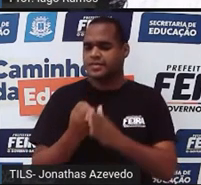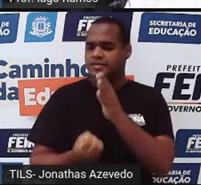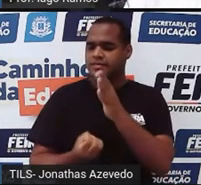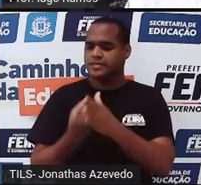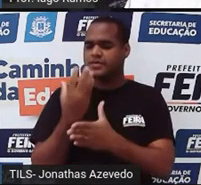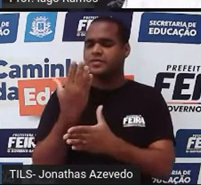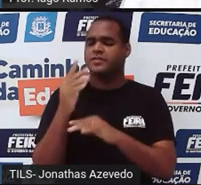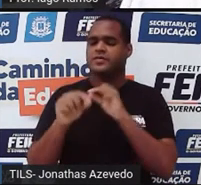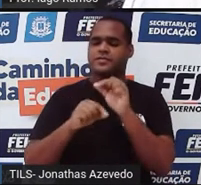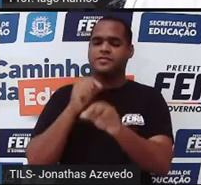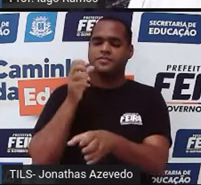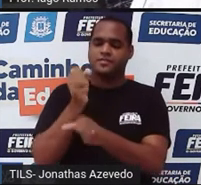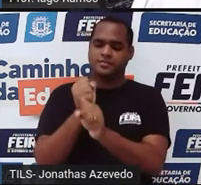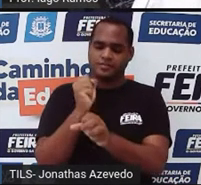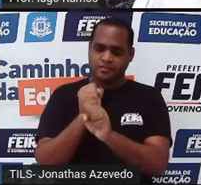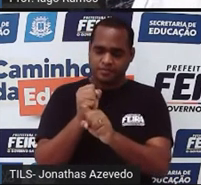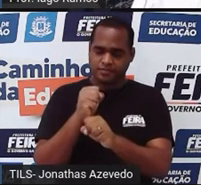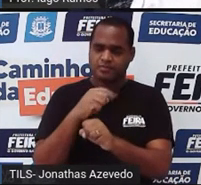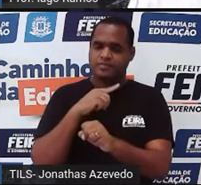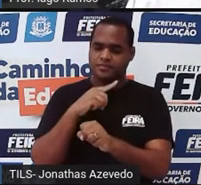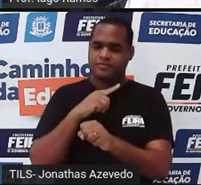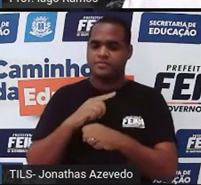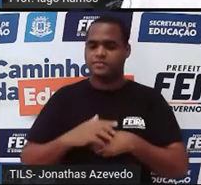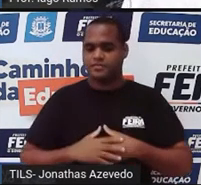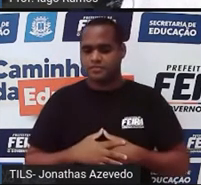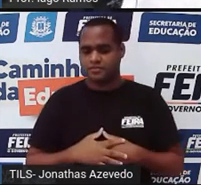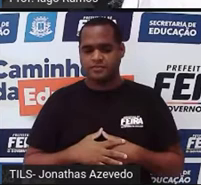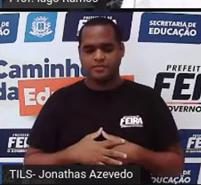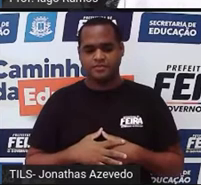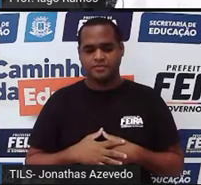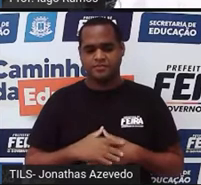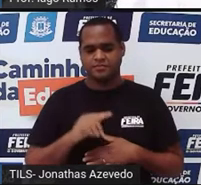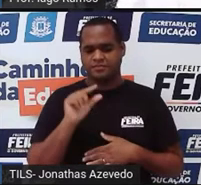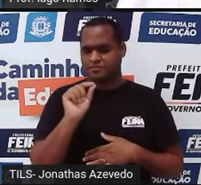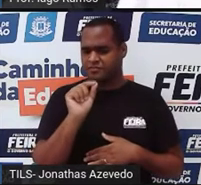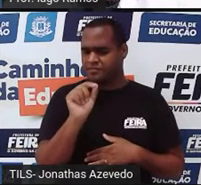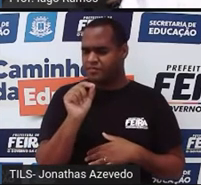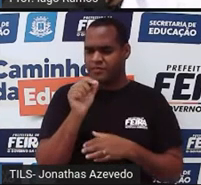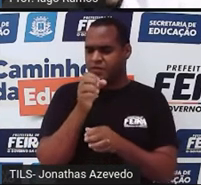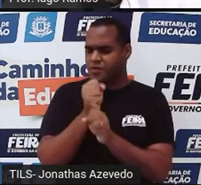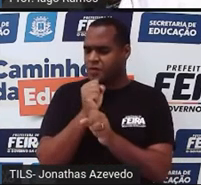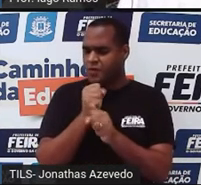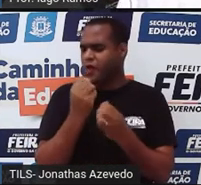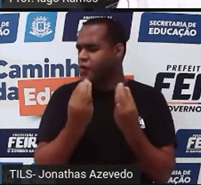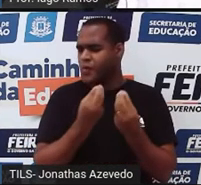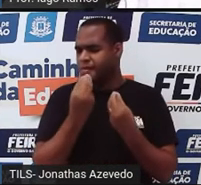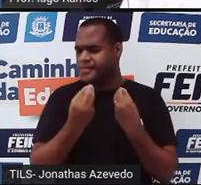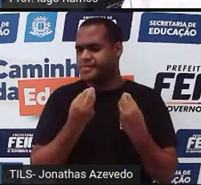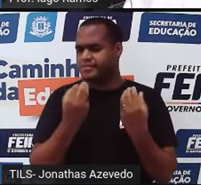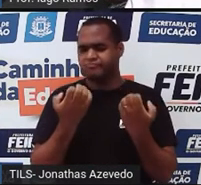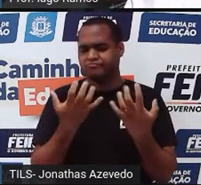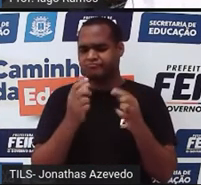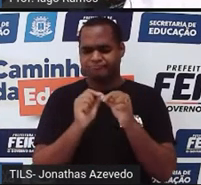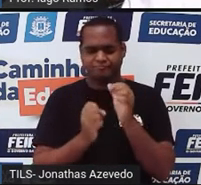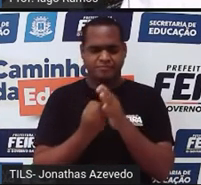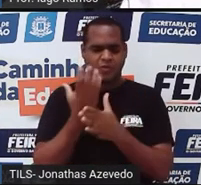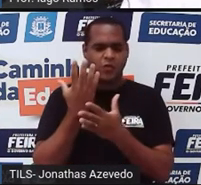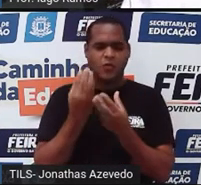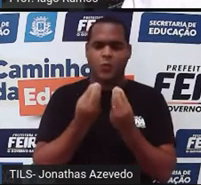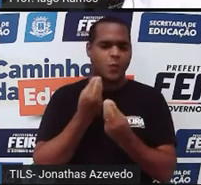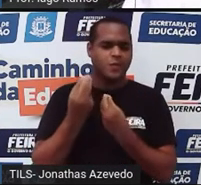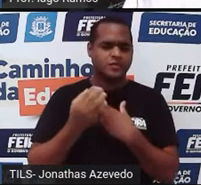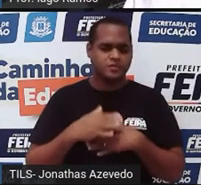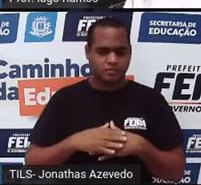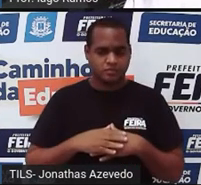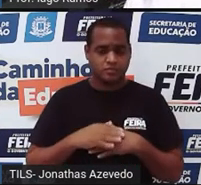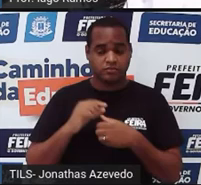negócio da contagem, né? Como é que surgiu isso? Por que surgiu isso? É outra pergunta interessante.